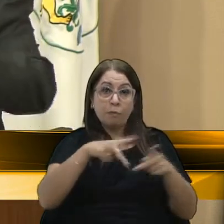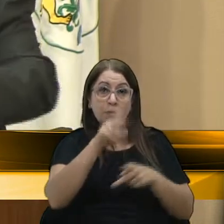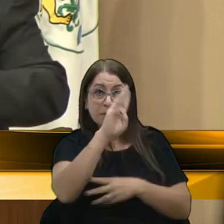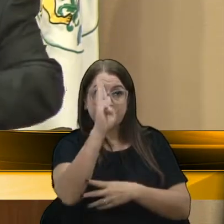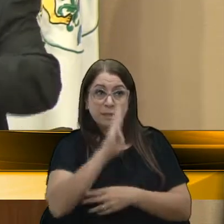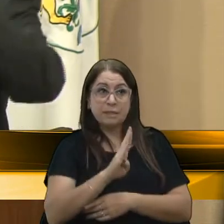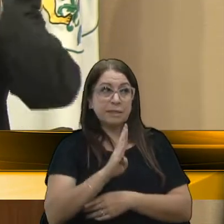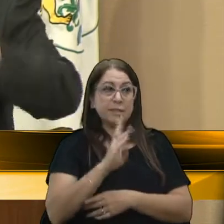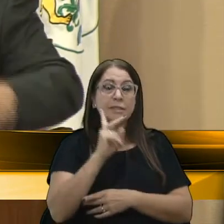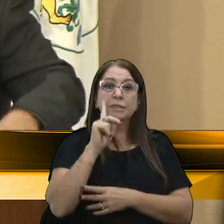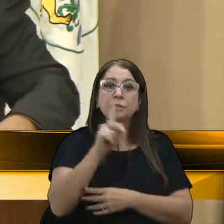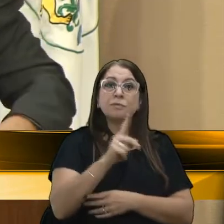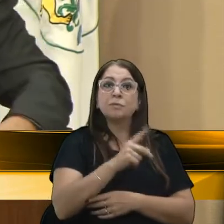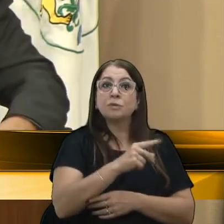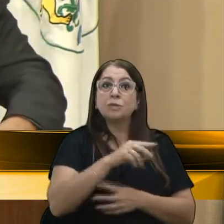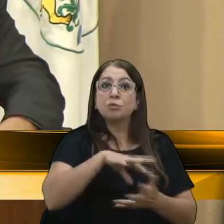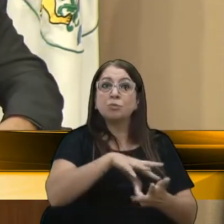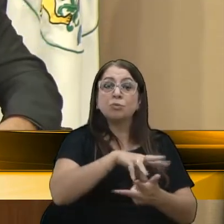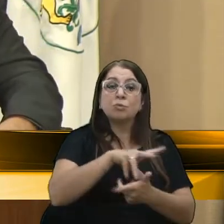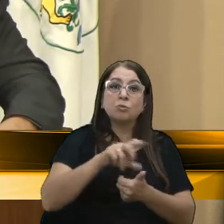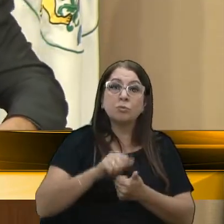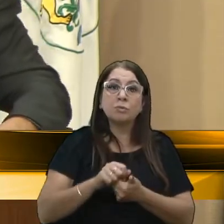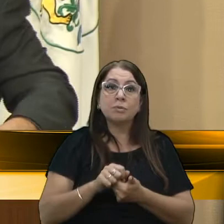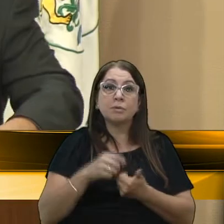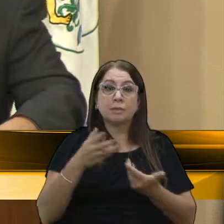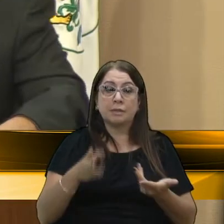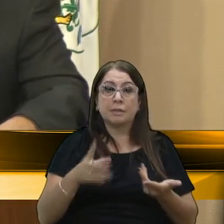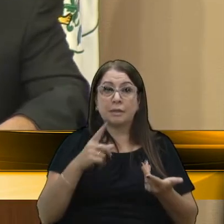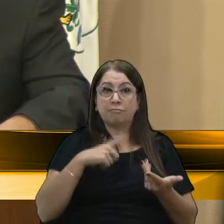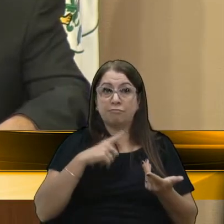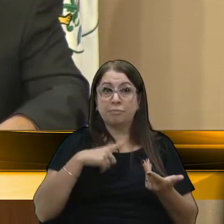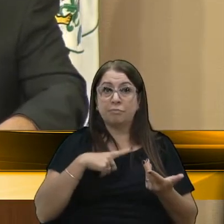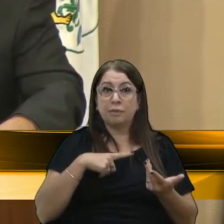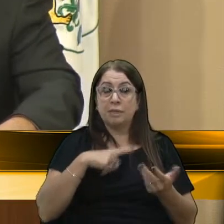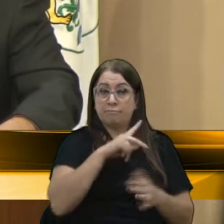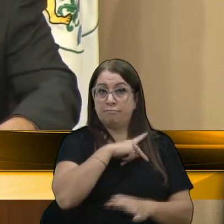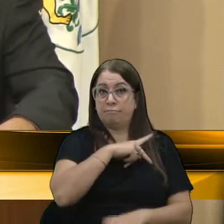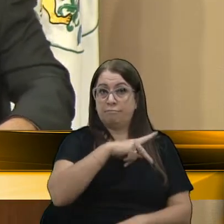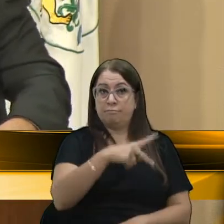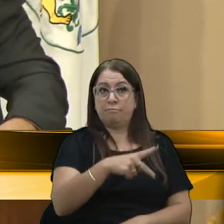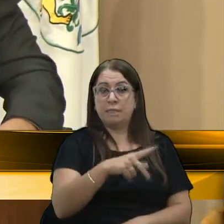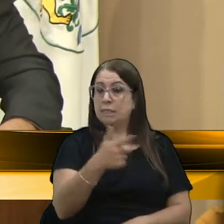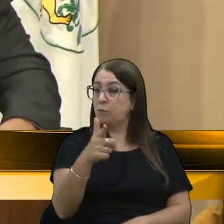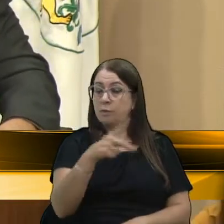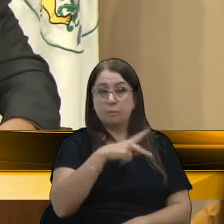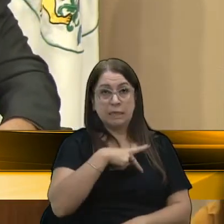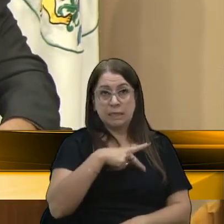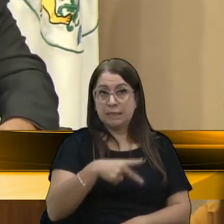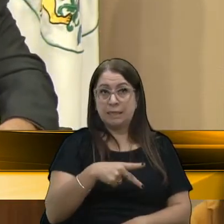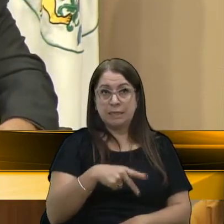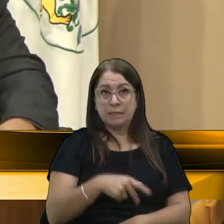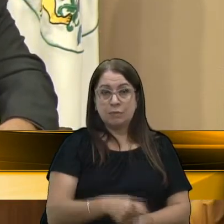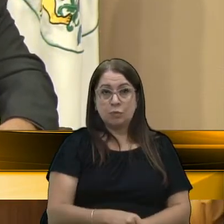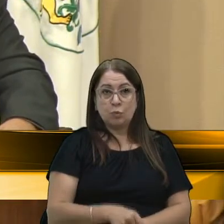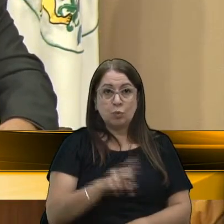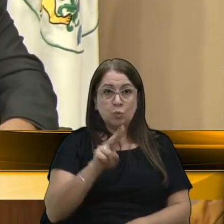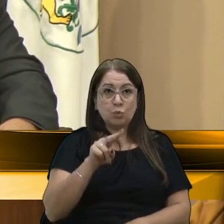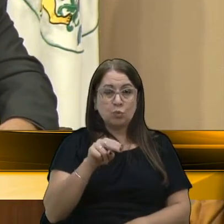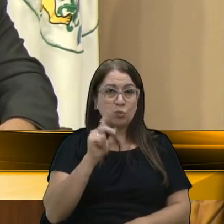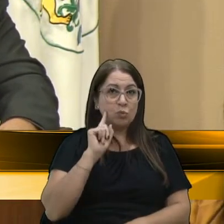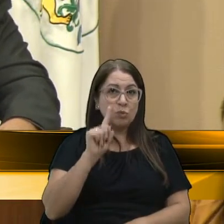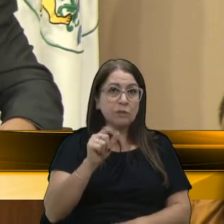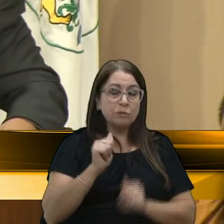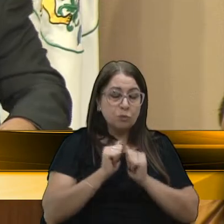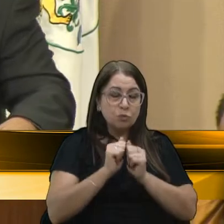quero ver a vacina para o povo mundial. Agora, tem que ter presidente, se não temos presidente, que nunca topou, nunca esteve do